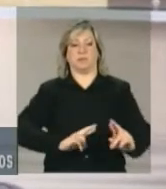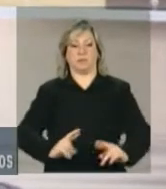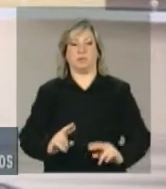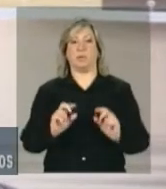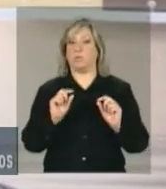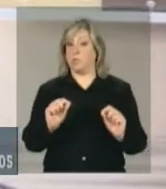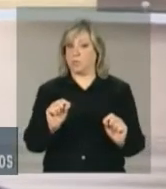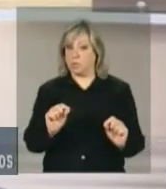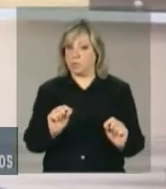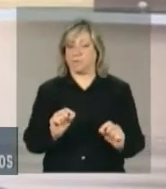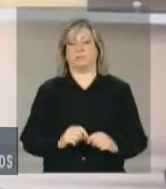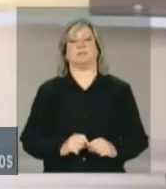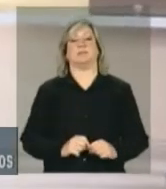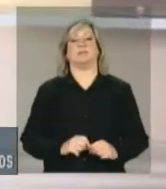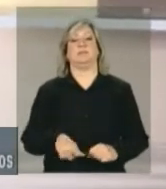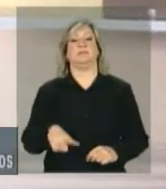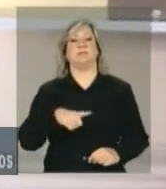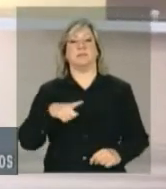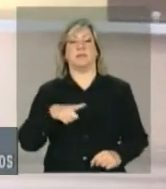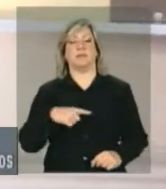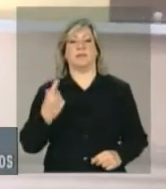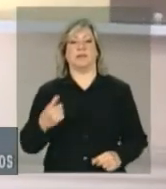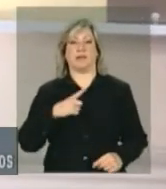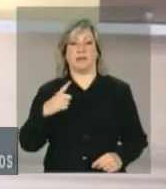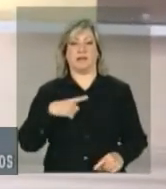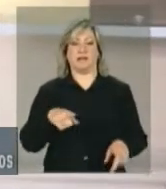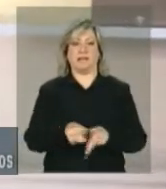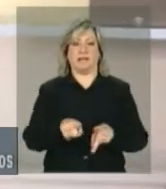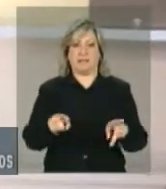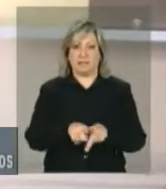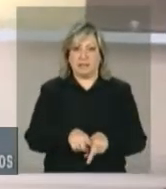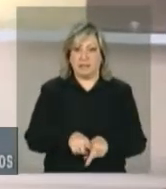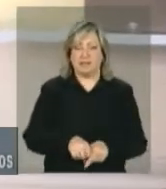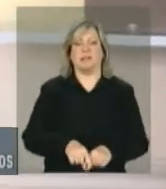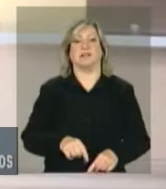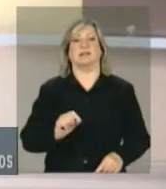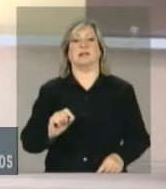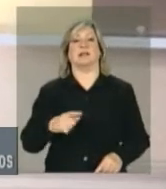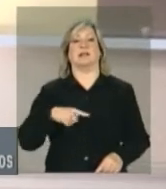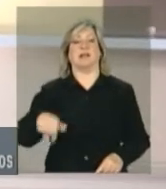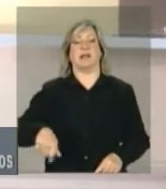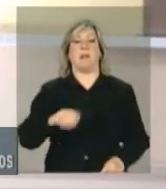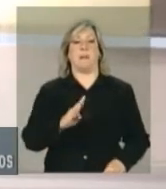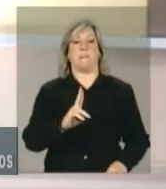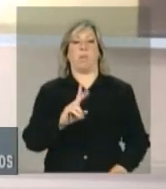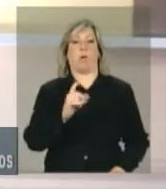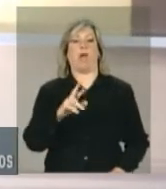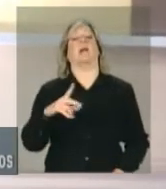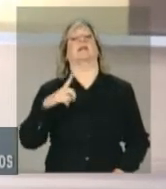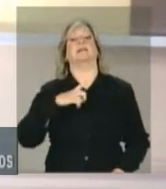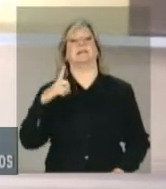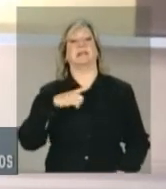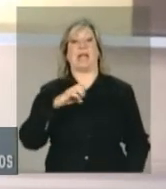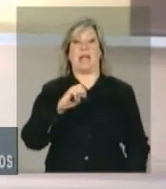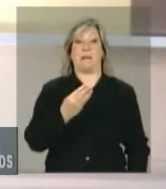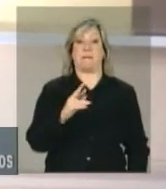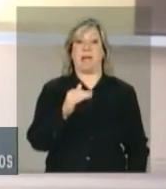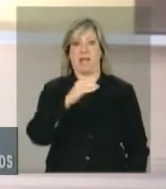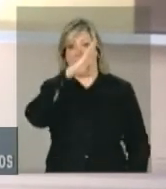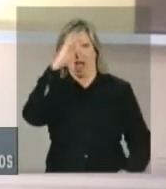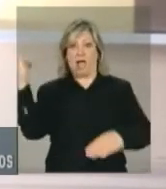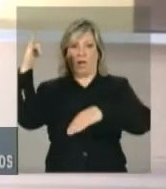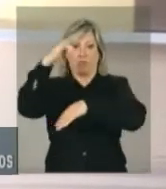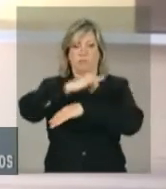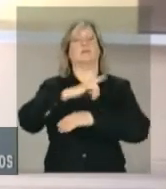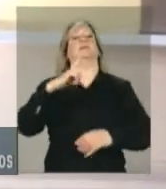O fato de que jatos da Embraer começam a operar na Bulgária é para nós motivo de orgulho. A empresa